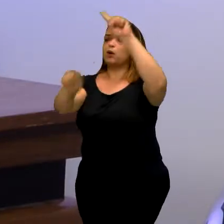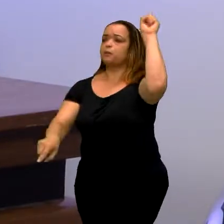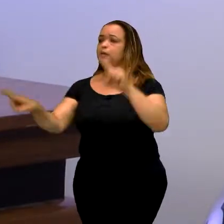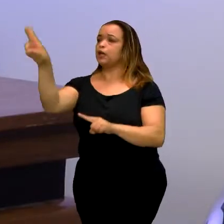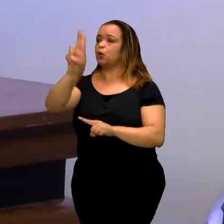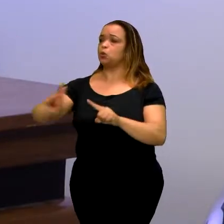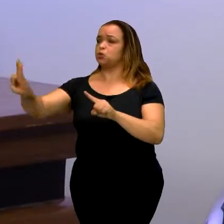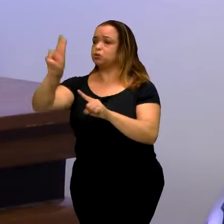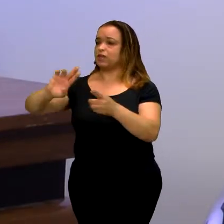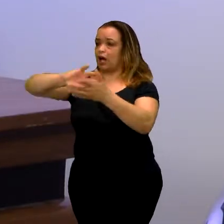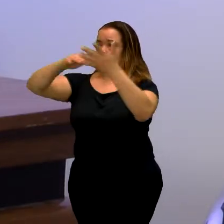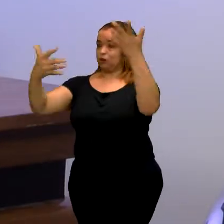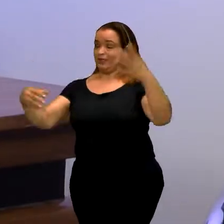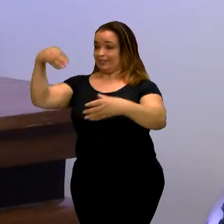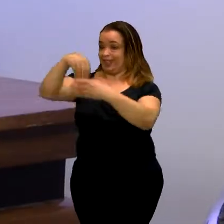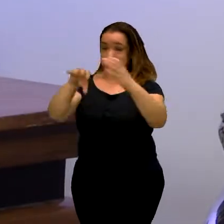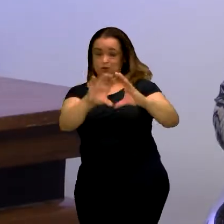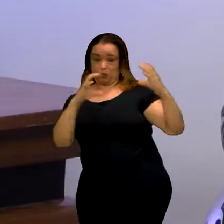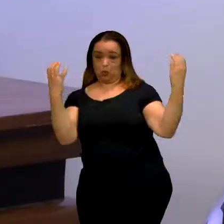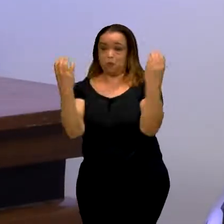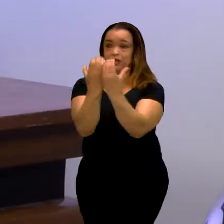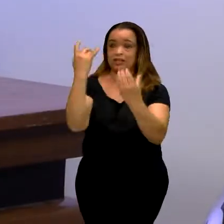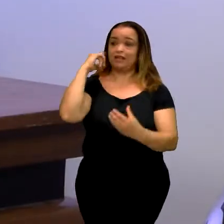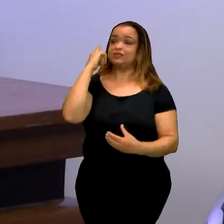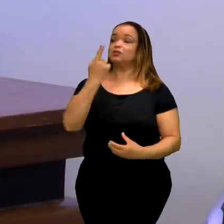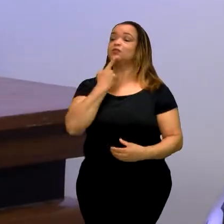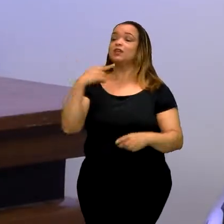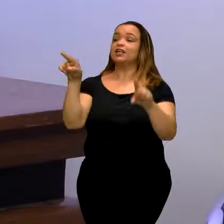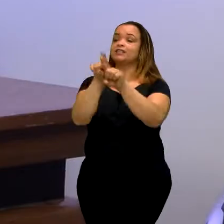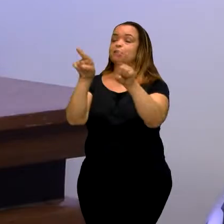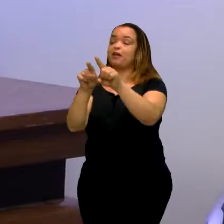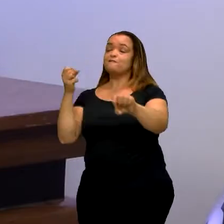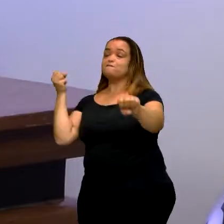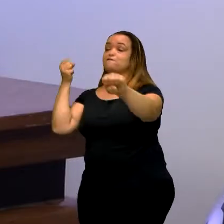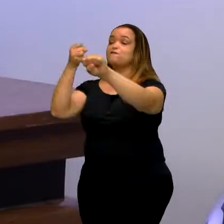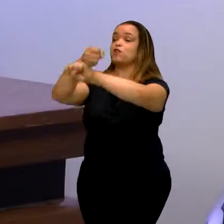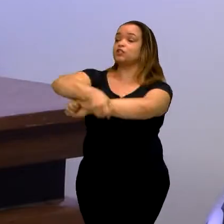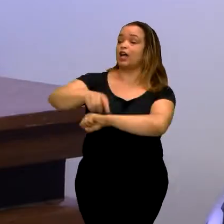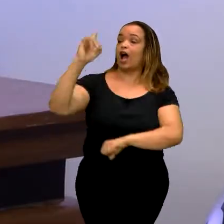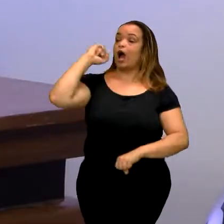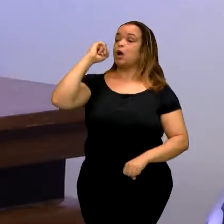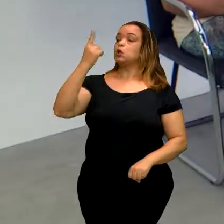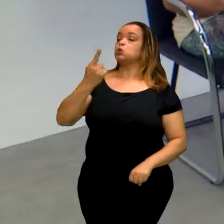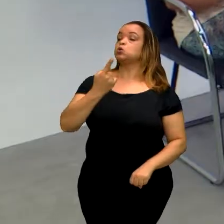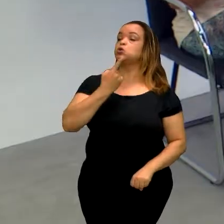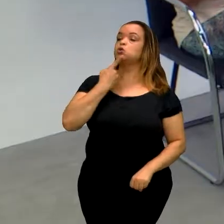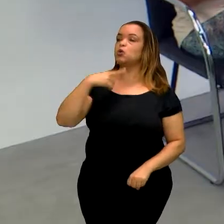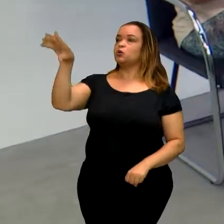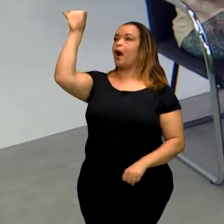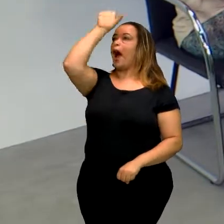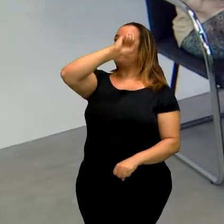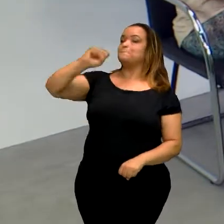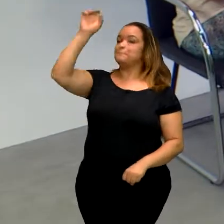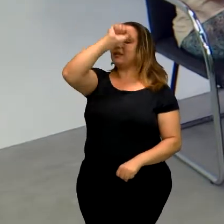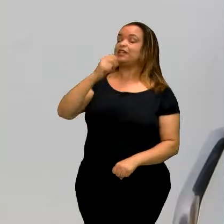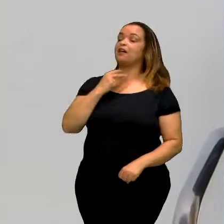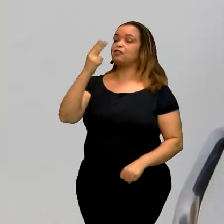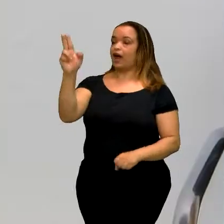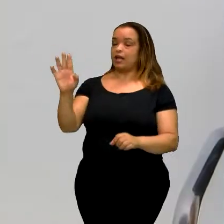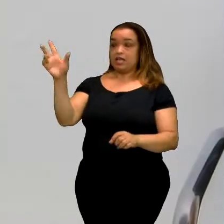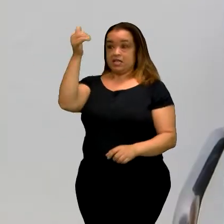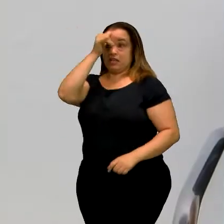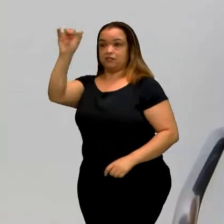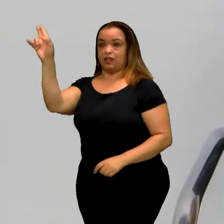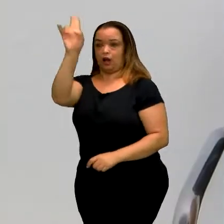sinais da comunidade surda e forçar com que eles possam aprender a falar sem a língua de sinais. Mas, Sueli,